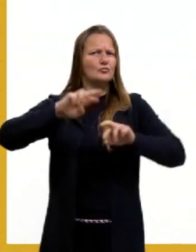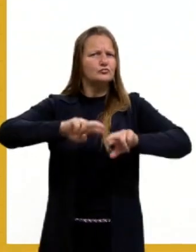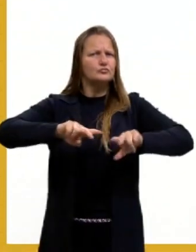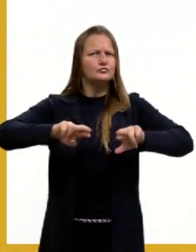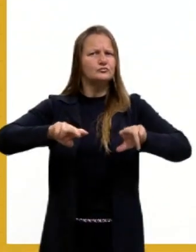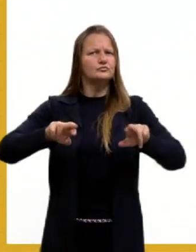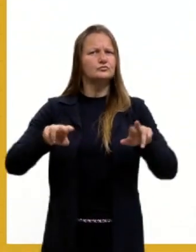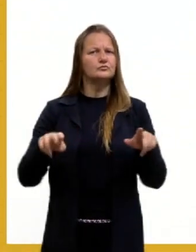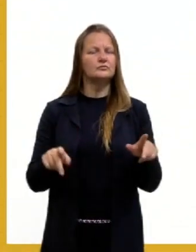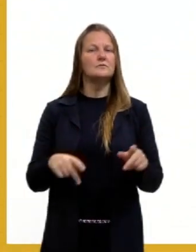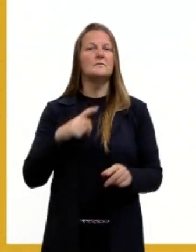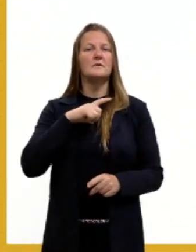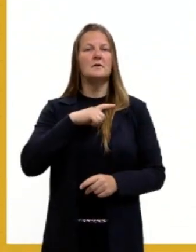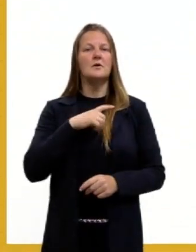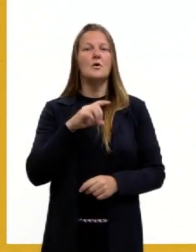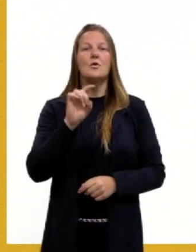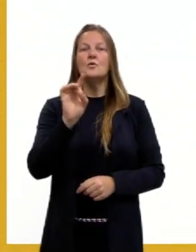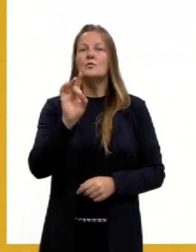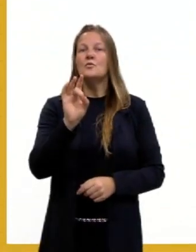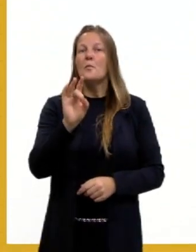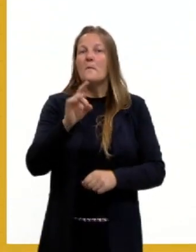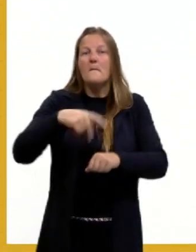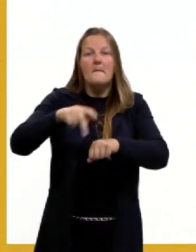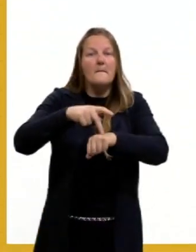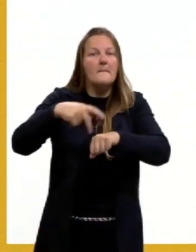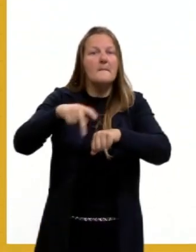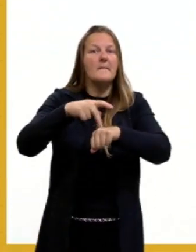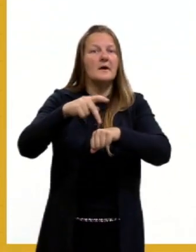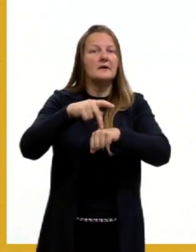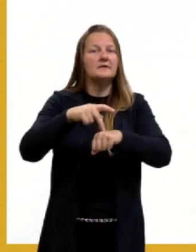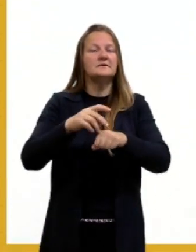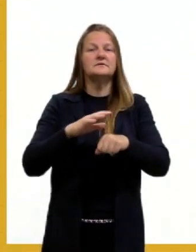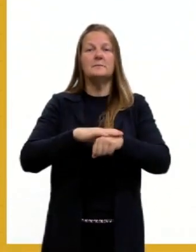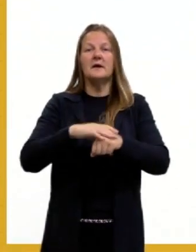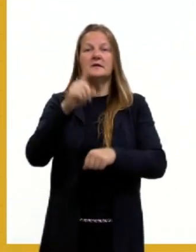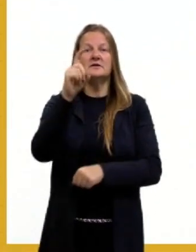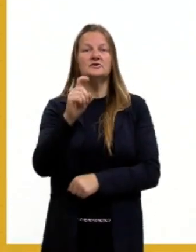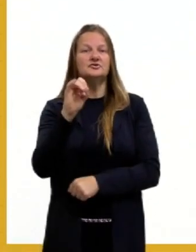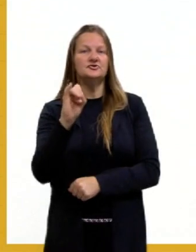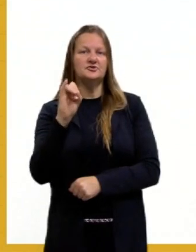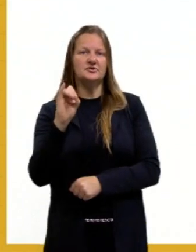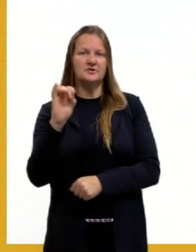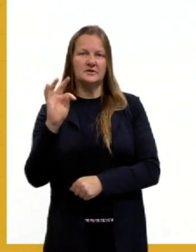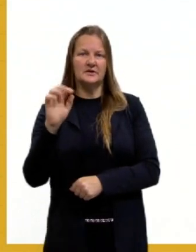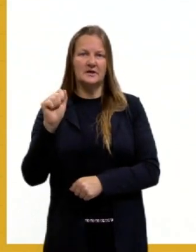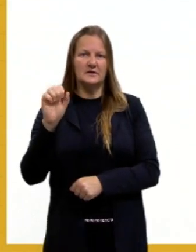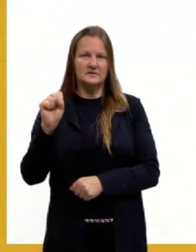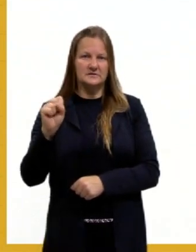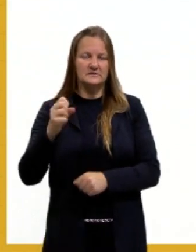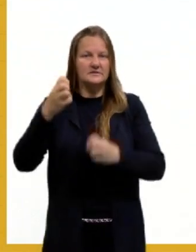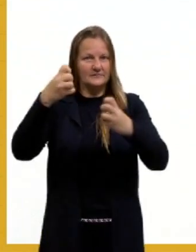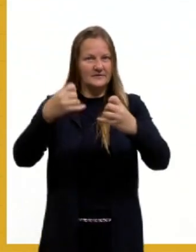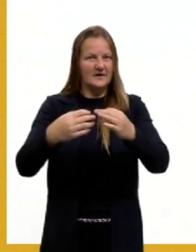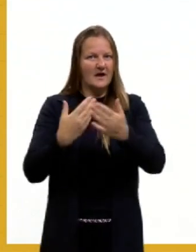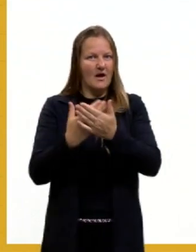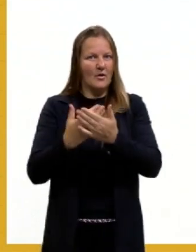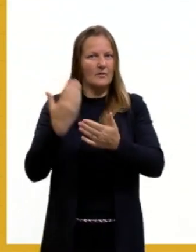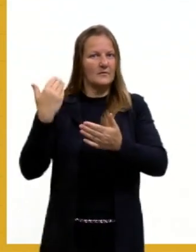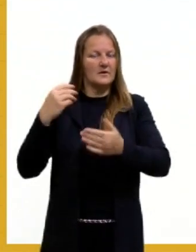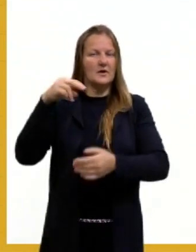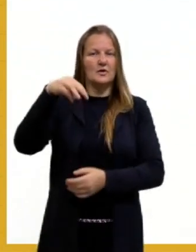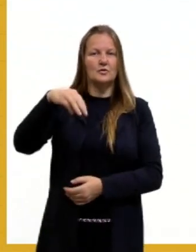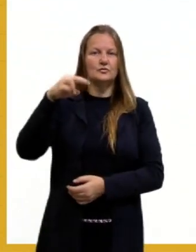tem, o Irã é o único, único não, é o país, né, majoritário, né, onde tem os xiítas, né, a gente já viu o que que é um xiíta e o que que é um sunita.